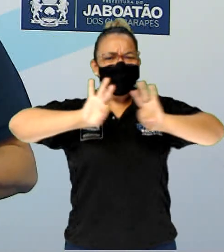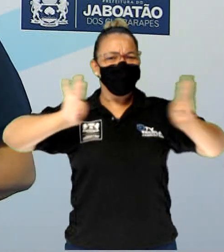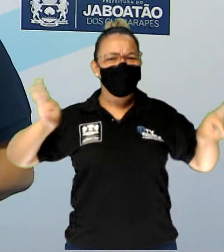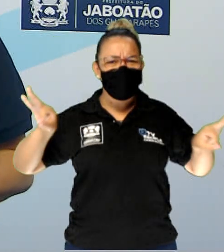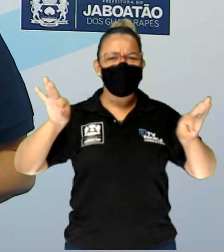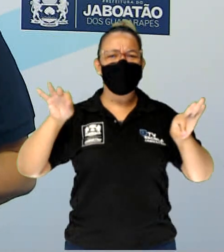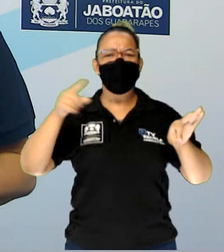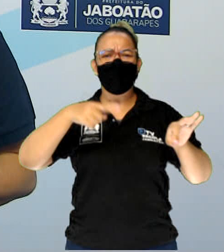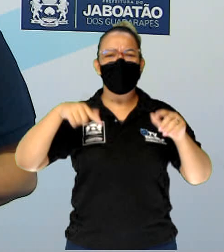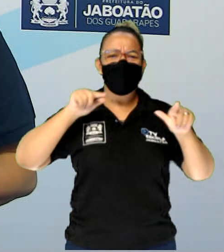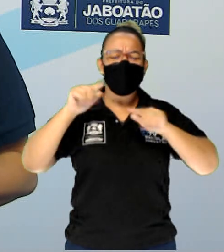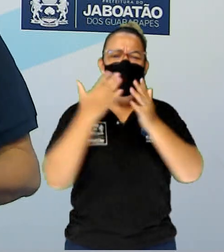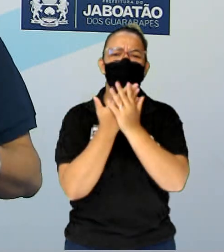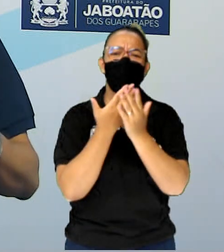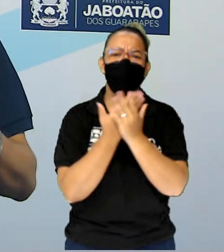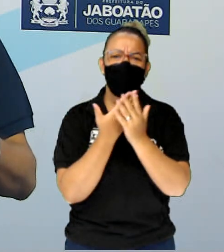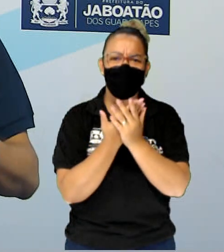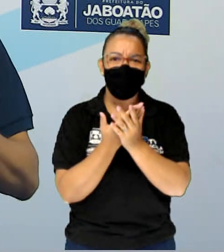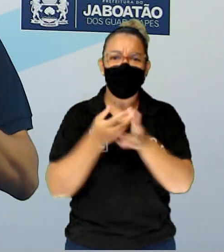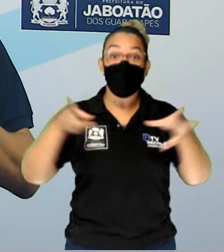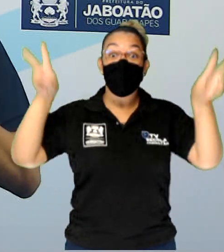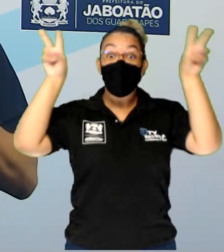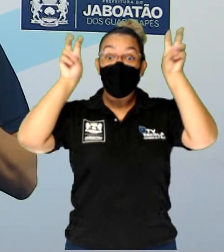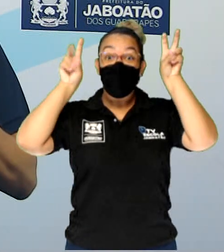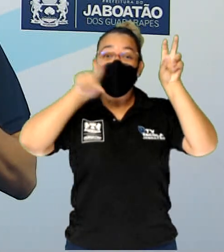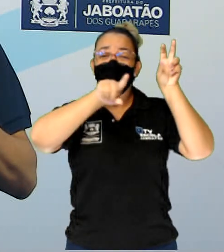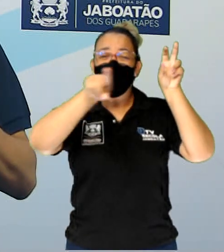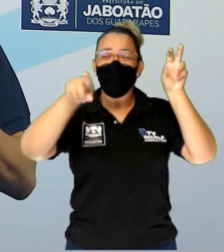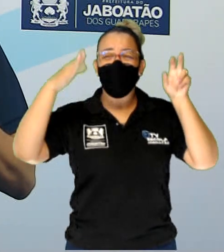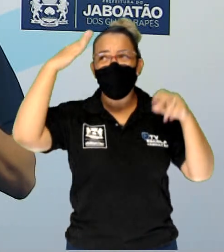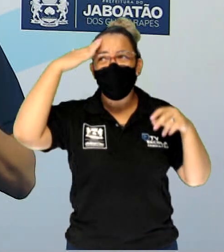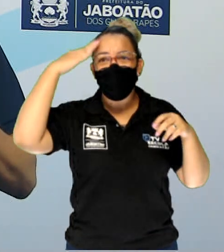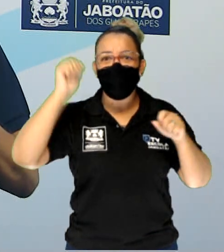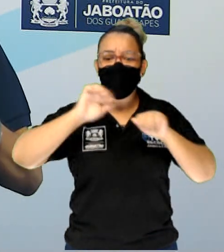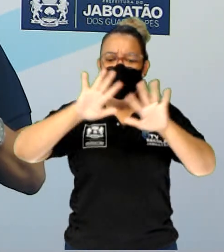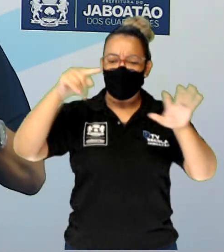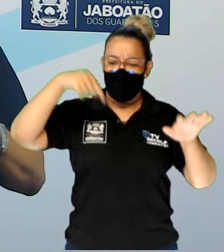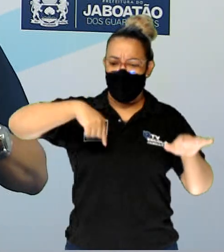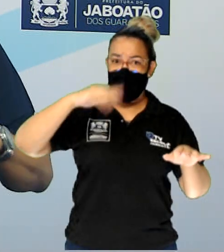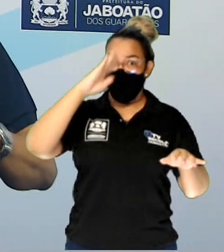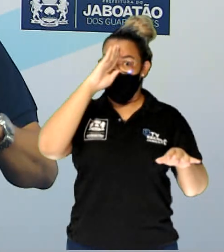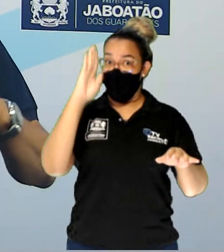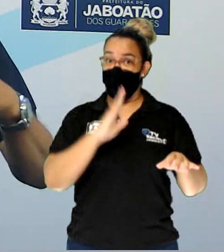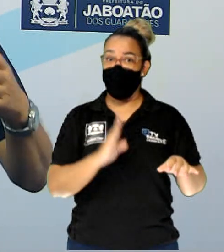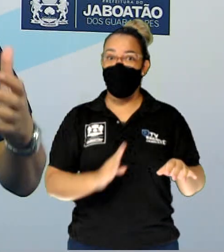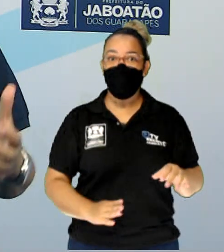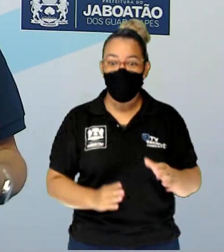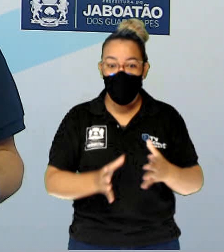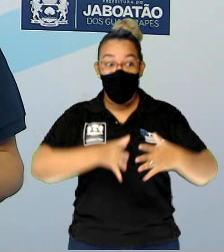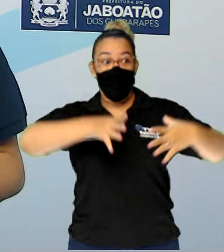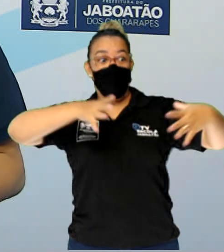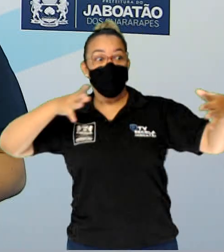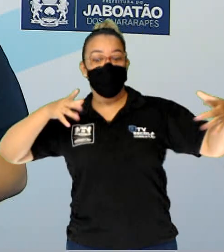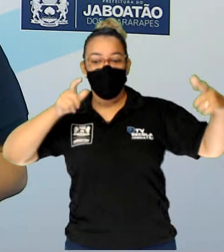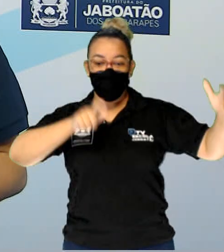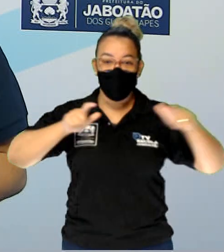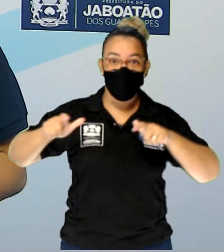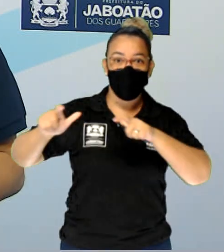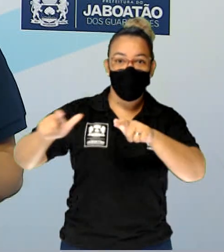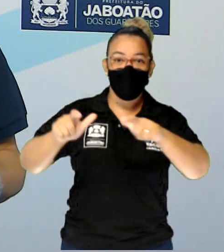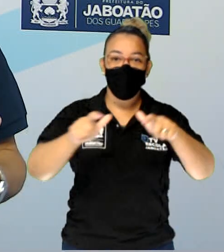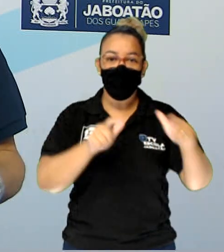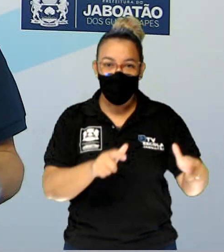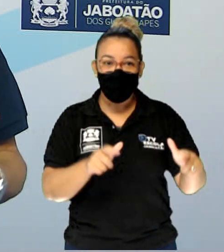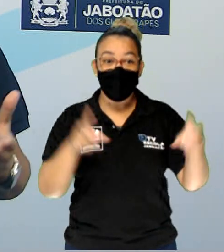trabalhado e a gente trouxe exatamente para você entender como o Brasil chegou a essa extensão territorial que ela é hoje,